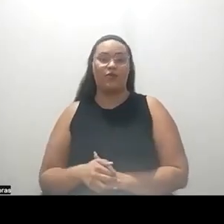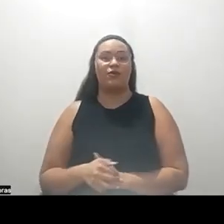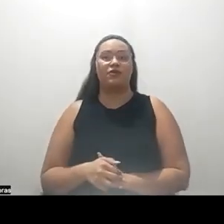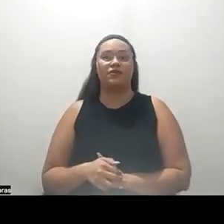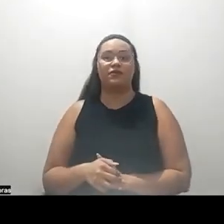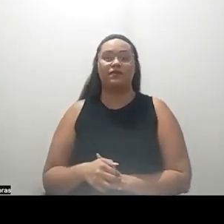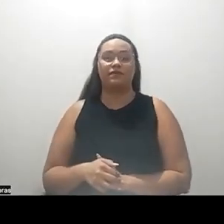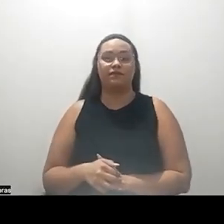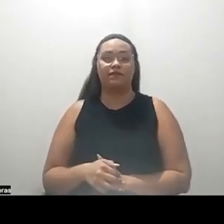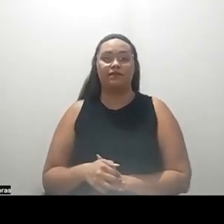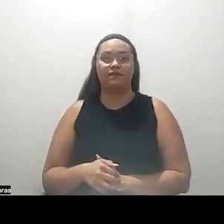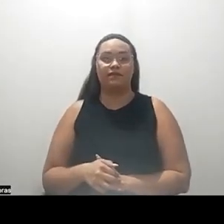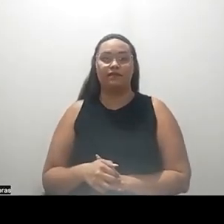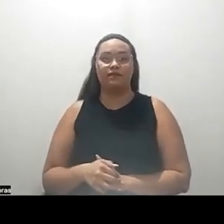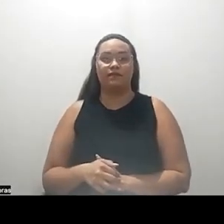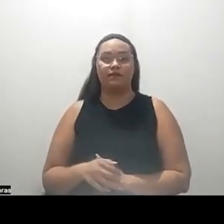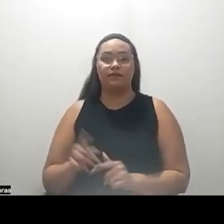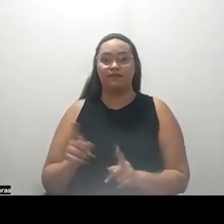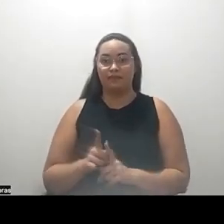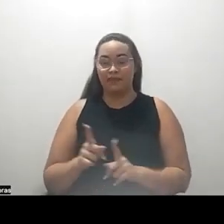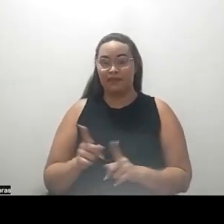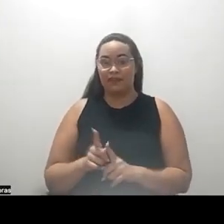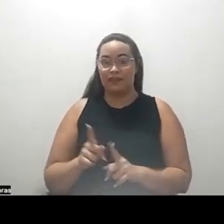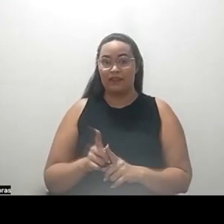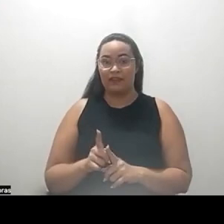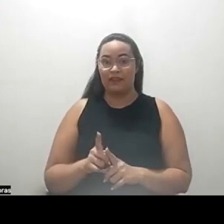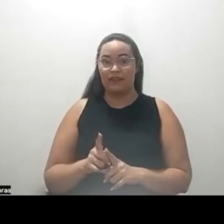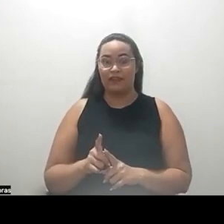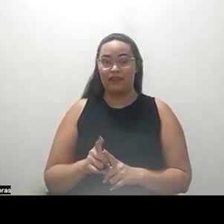vão ser candidatos em 2022.